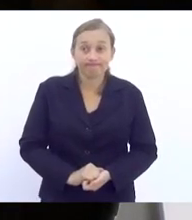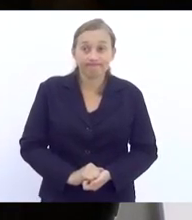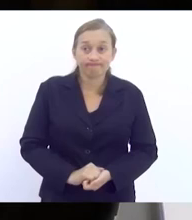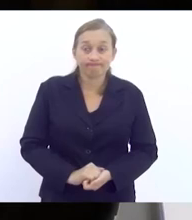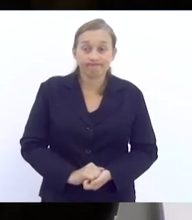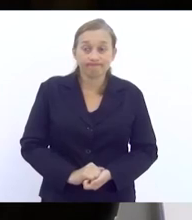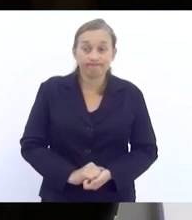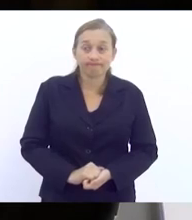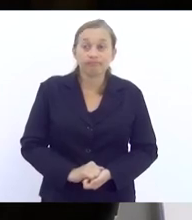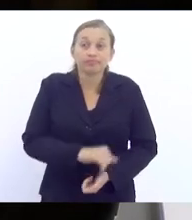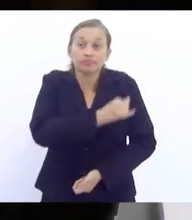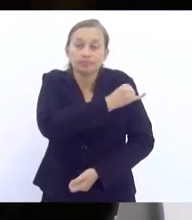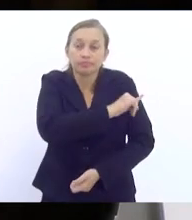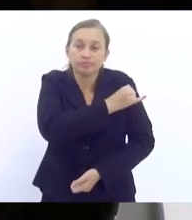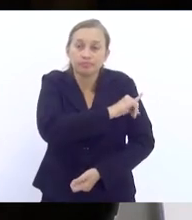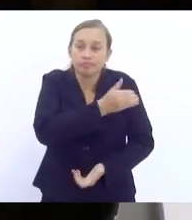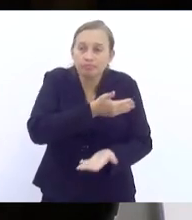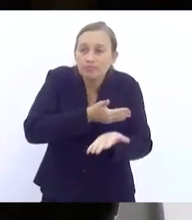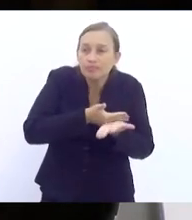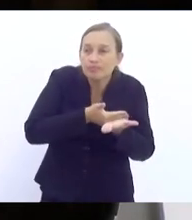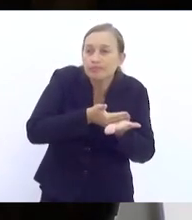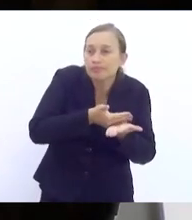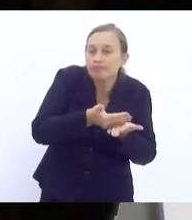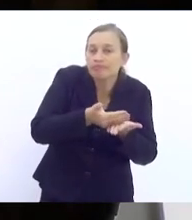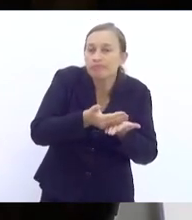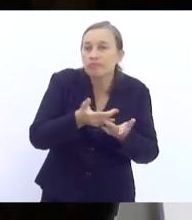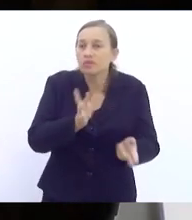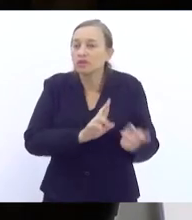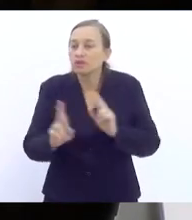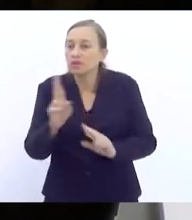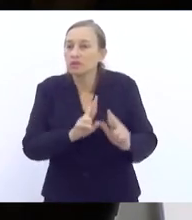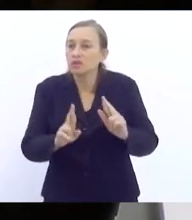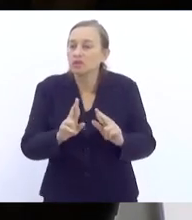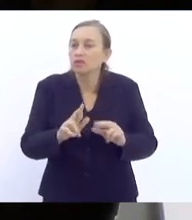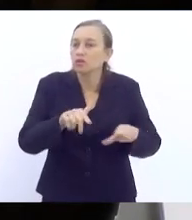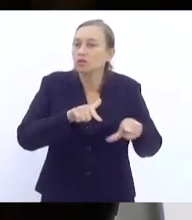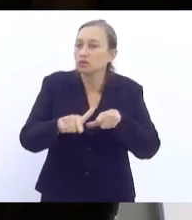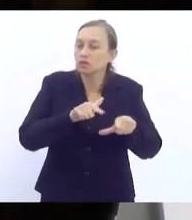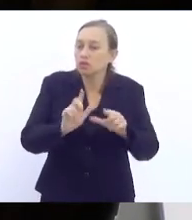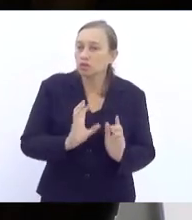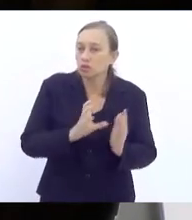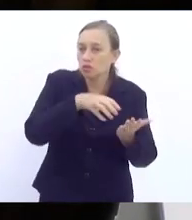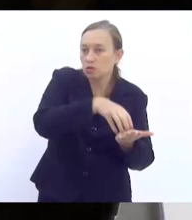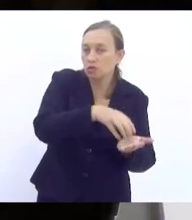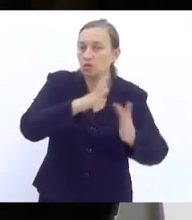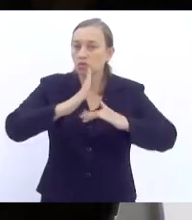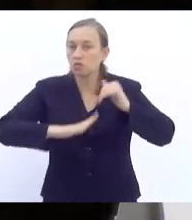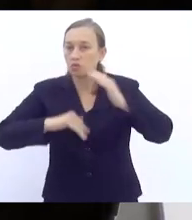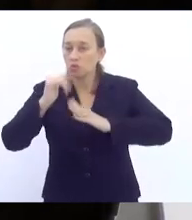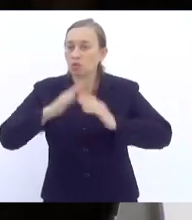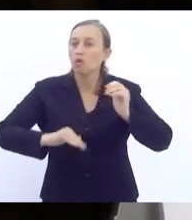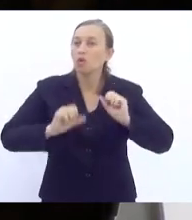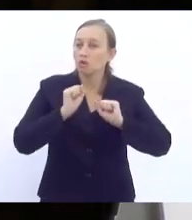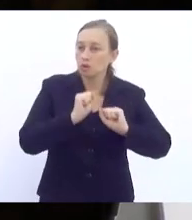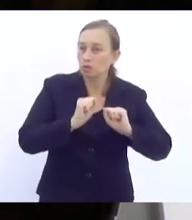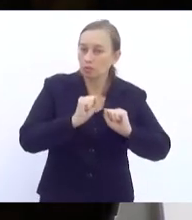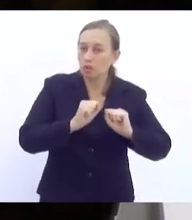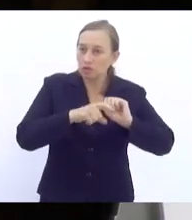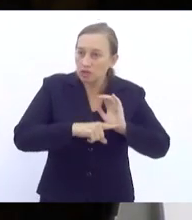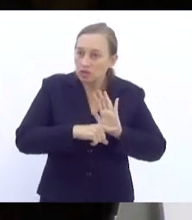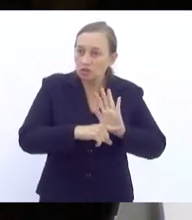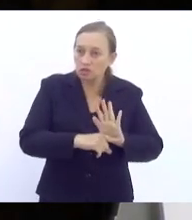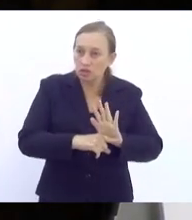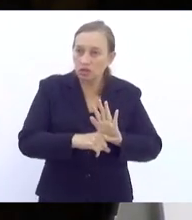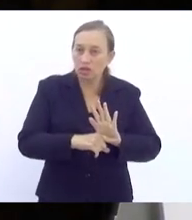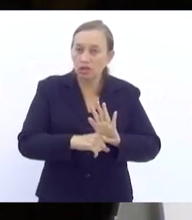O Rio de Janeiro tem um pioneirismo em relação a esses trabalhos com núcleos profissionais que possam atender às reconfigurações